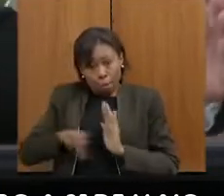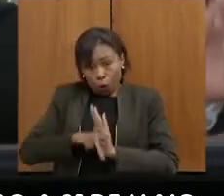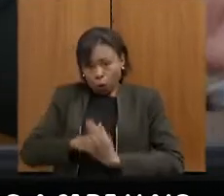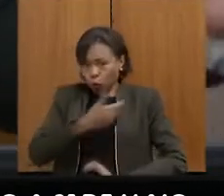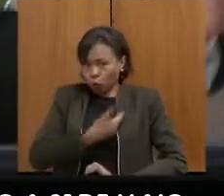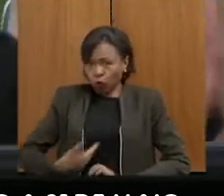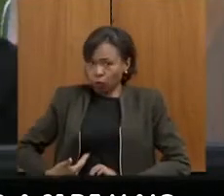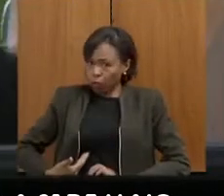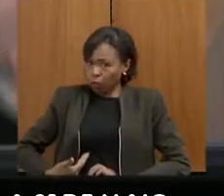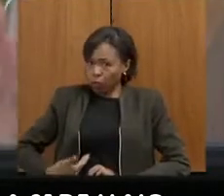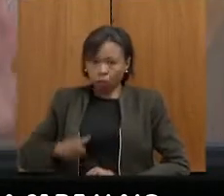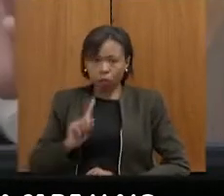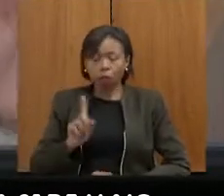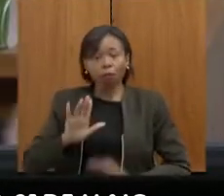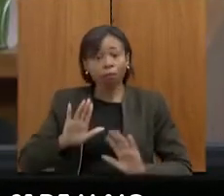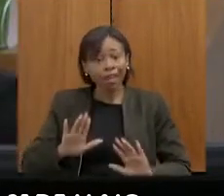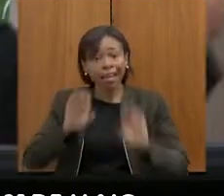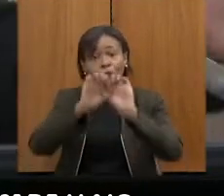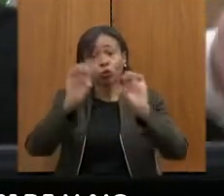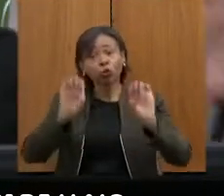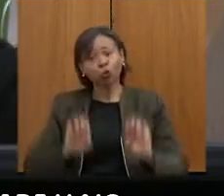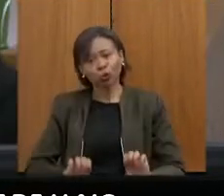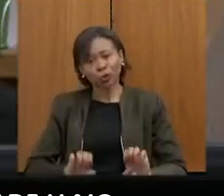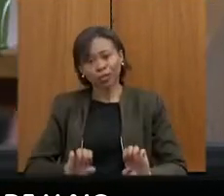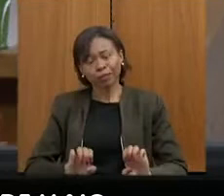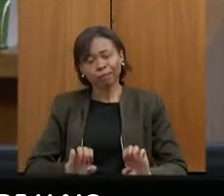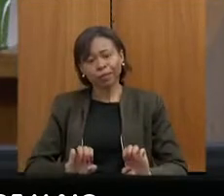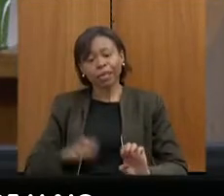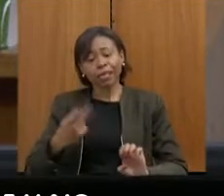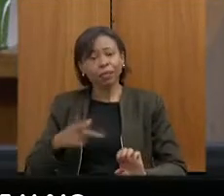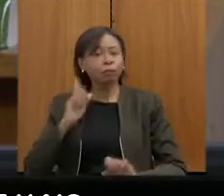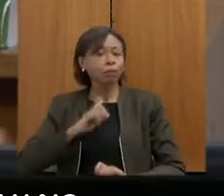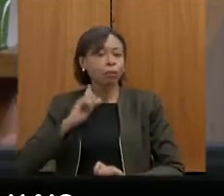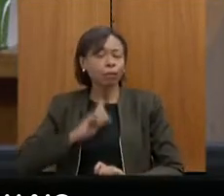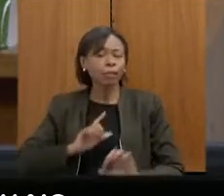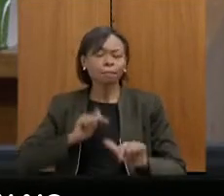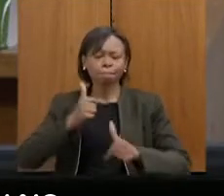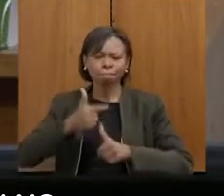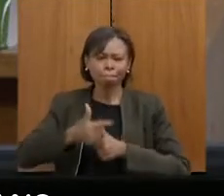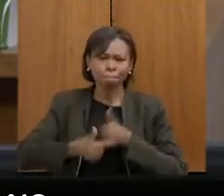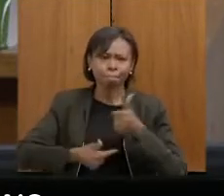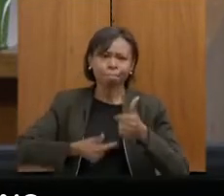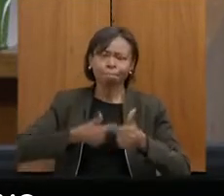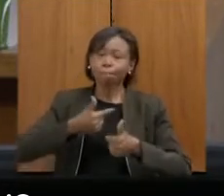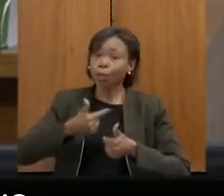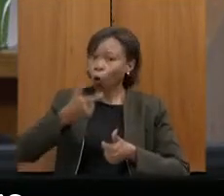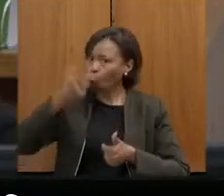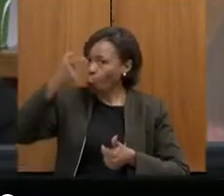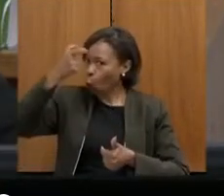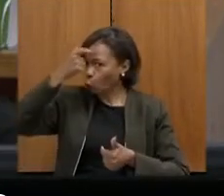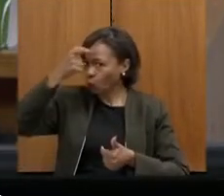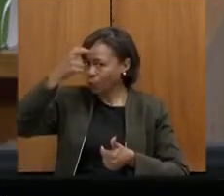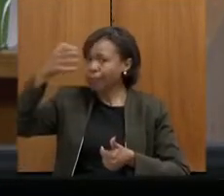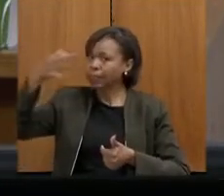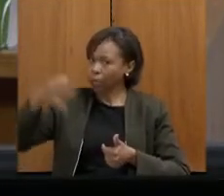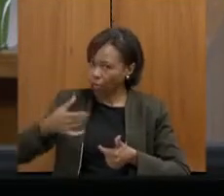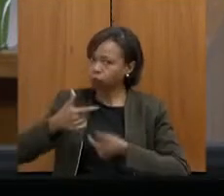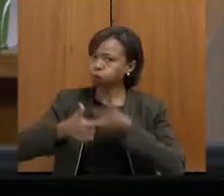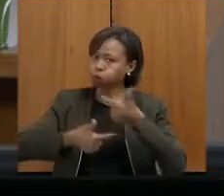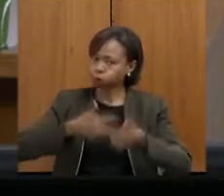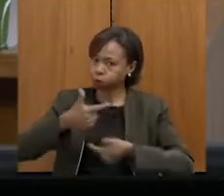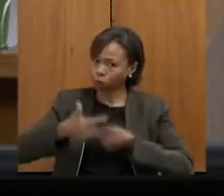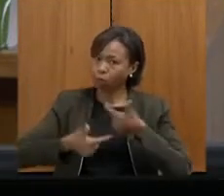estrutura pública do Estado de Minas Gerais vem sistematicamente trabalhando de forma bastante consciente os